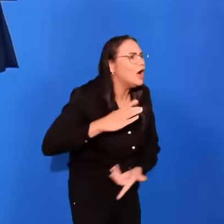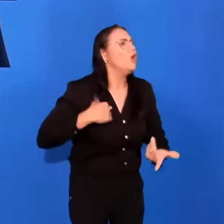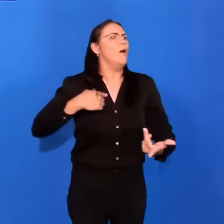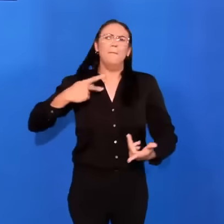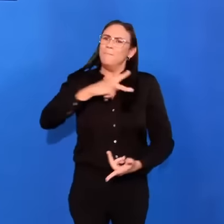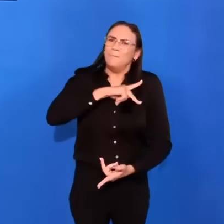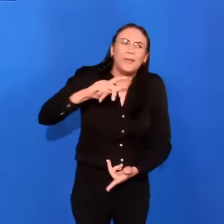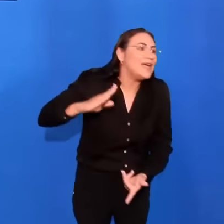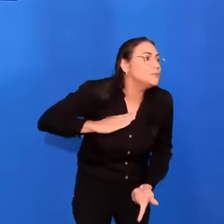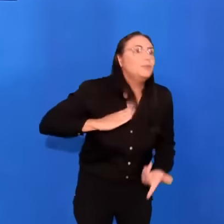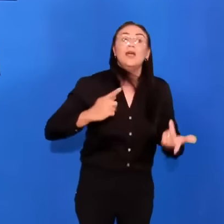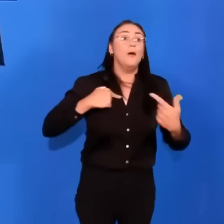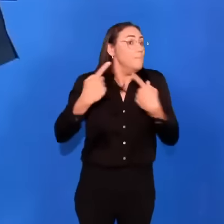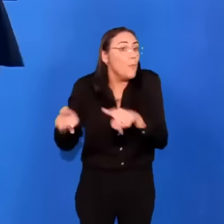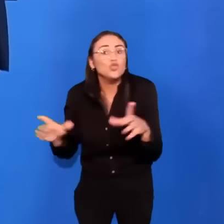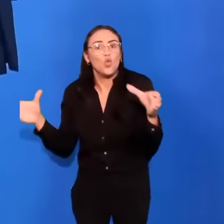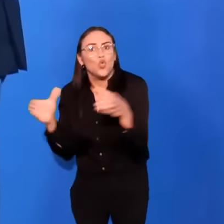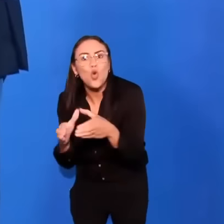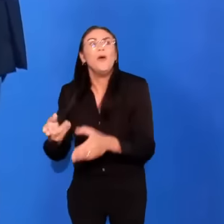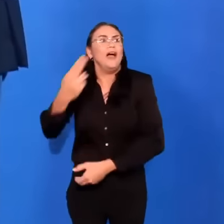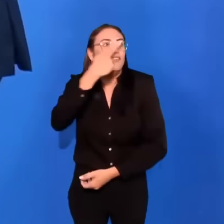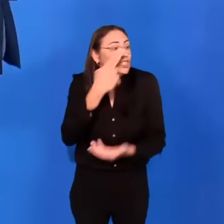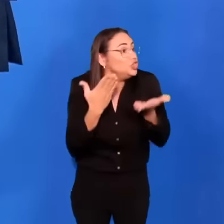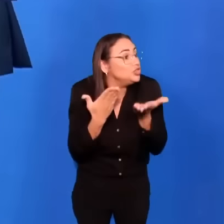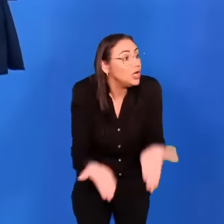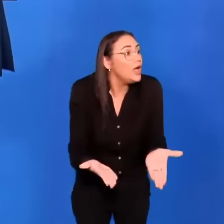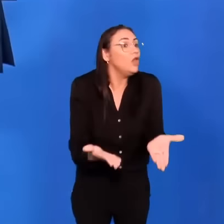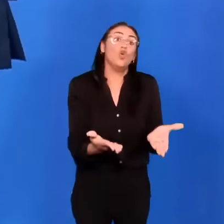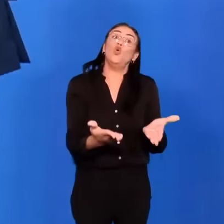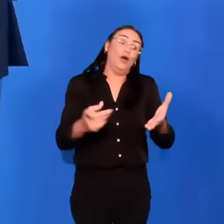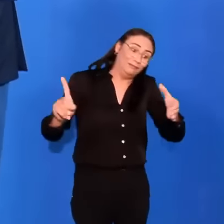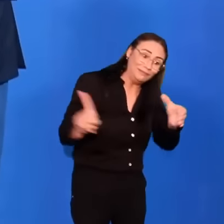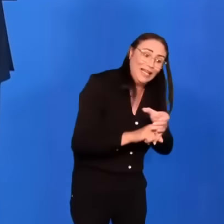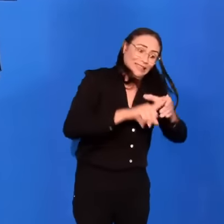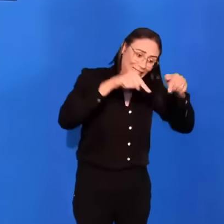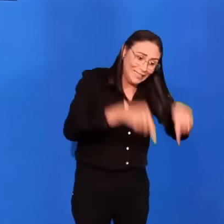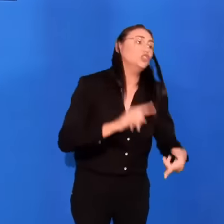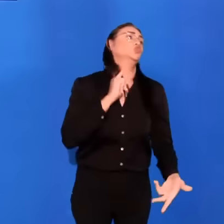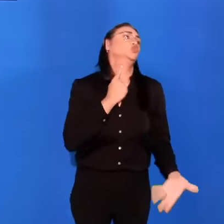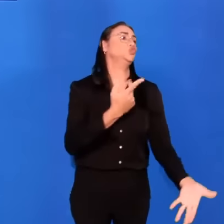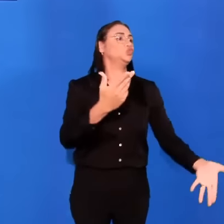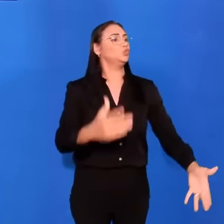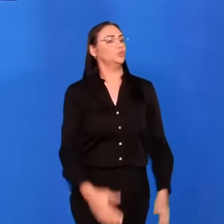presbíteros, de músicos, de crentes, envolvidos nessa sujeira.